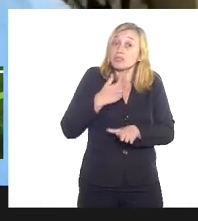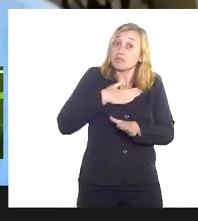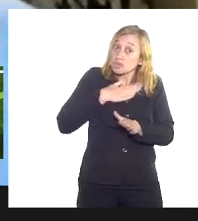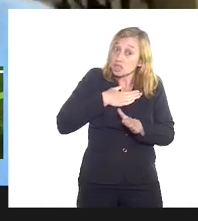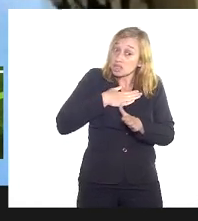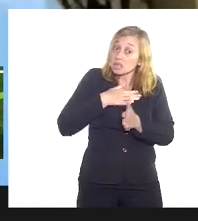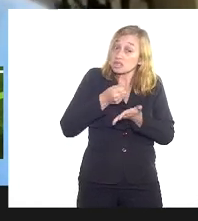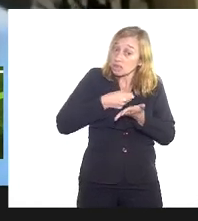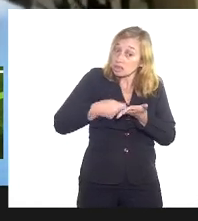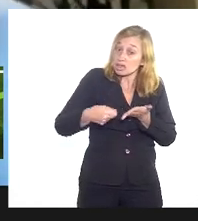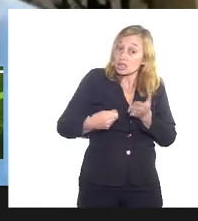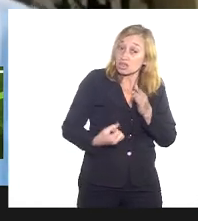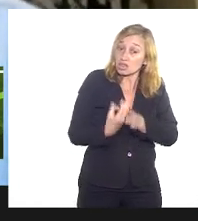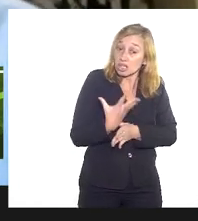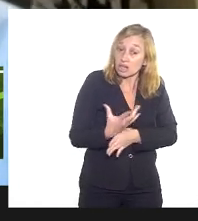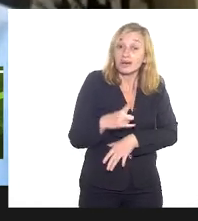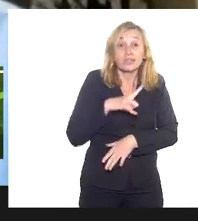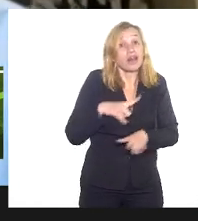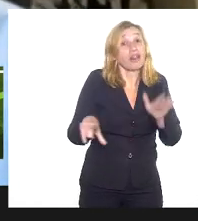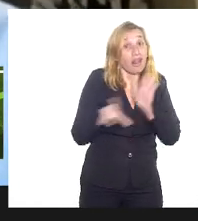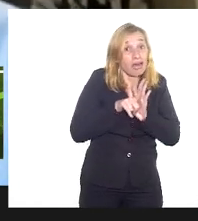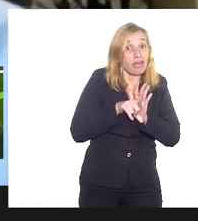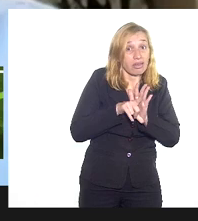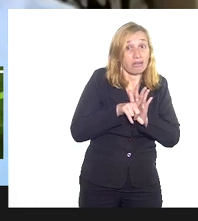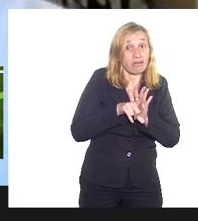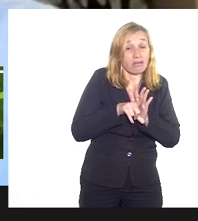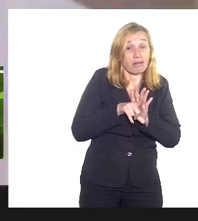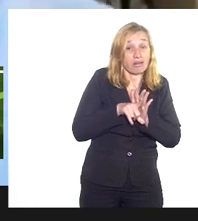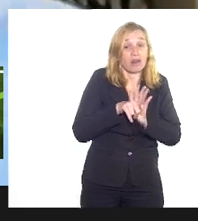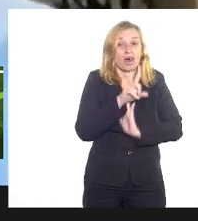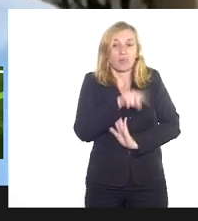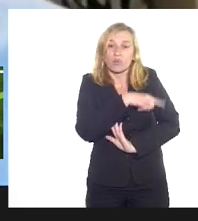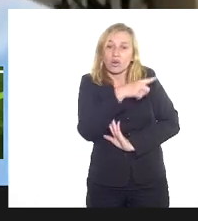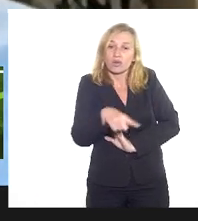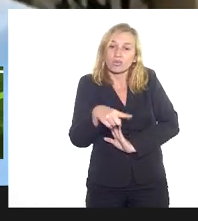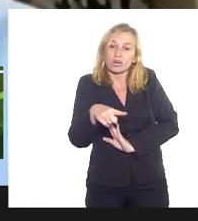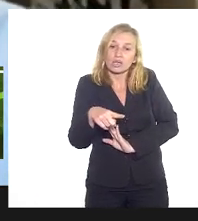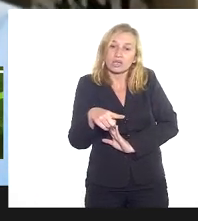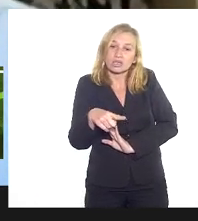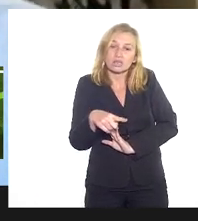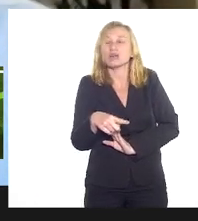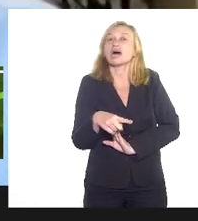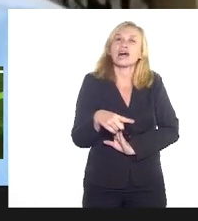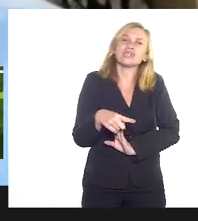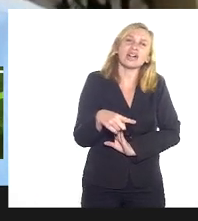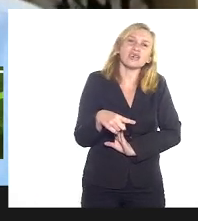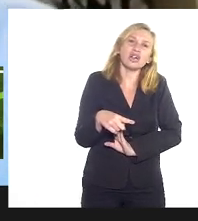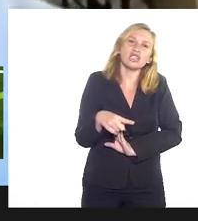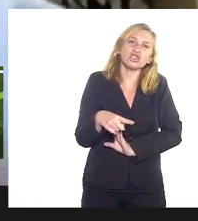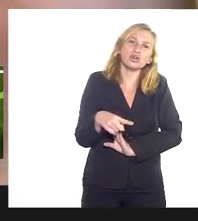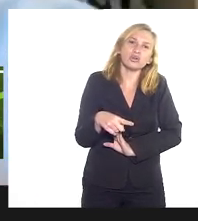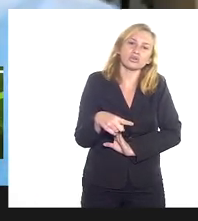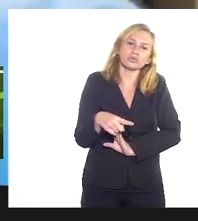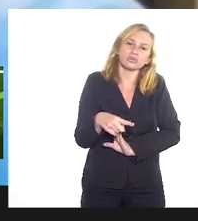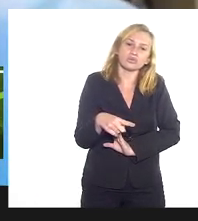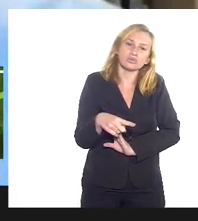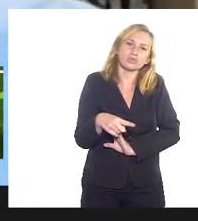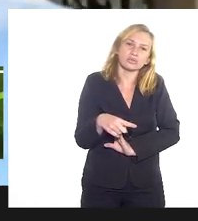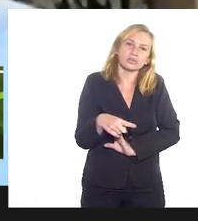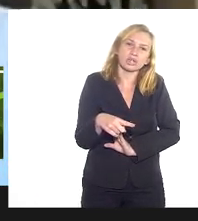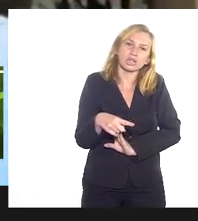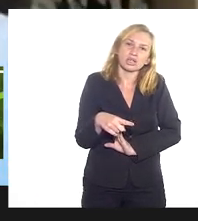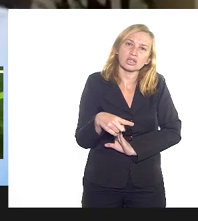saber é o seguinte, que existem leis, a proibição de assédio religioso em ambientes públicos e privados, também de